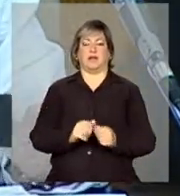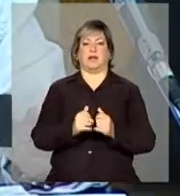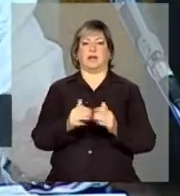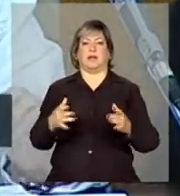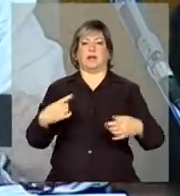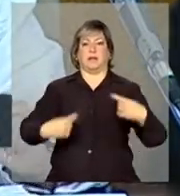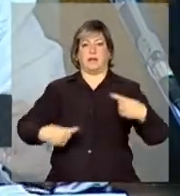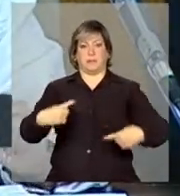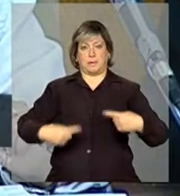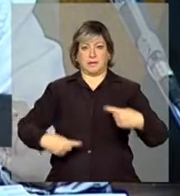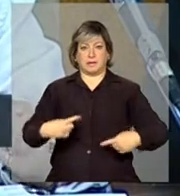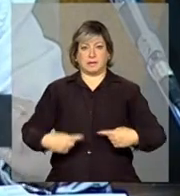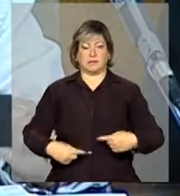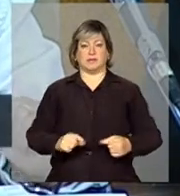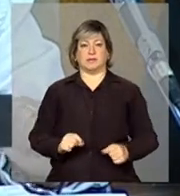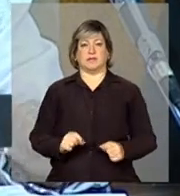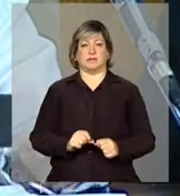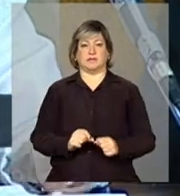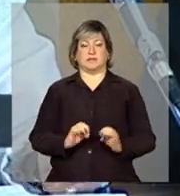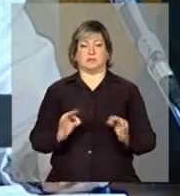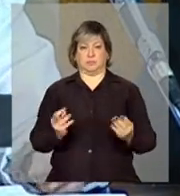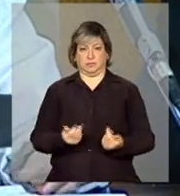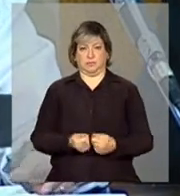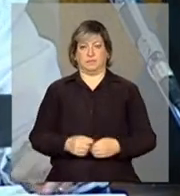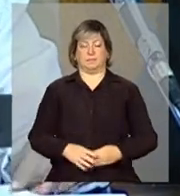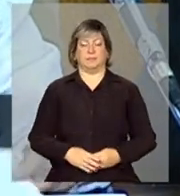o debate e tirar os encaminhamentos.